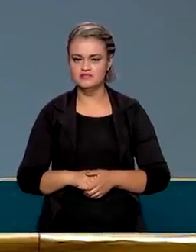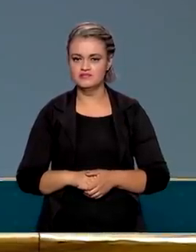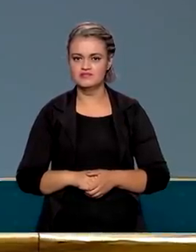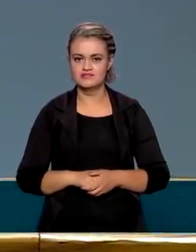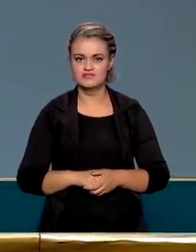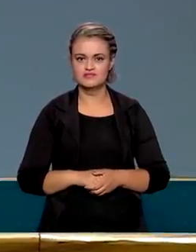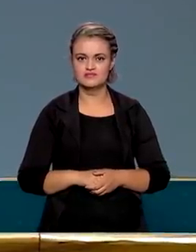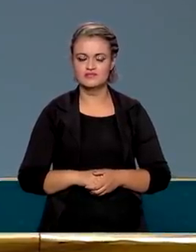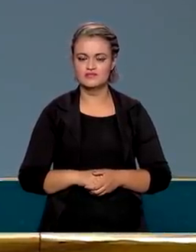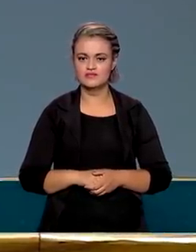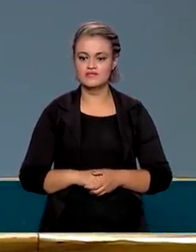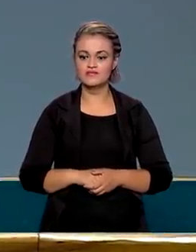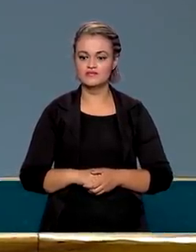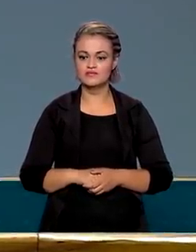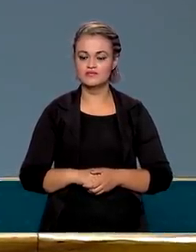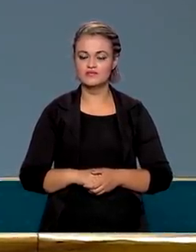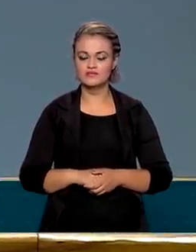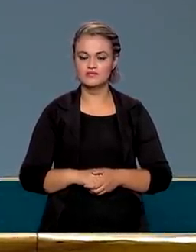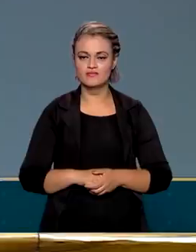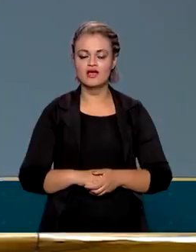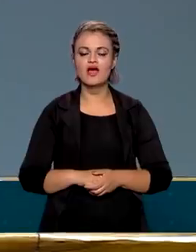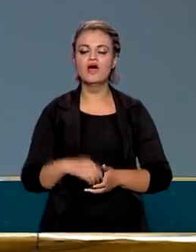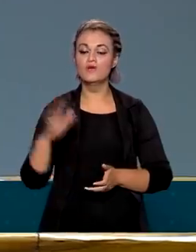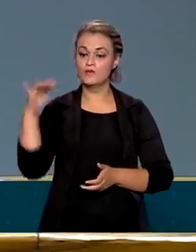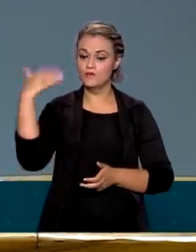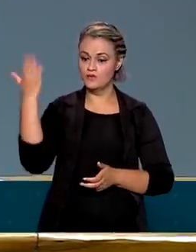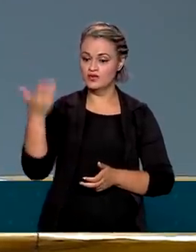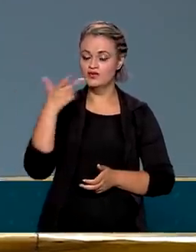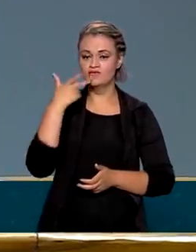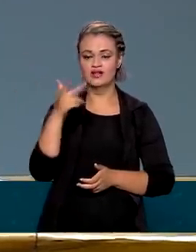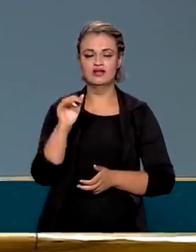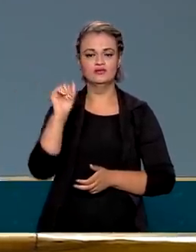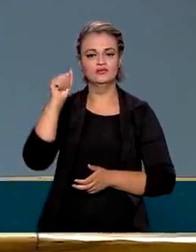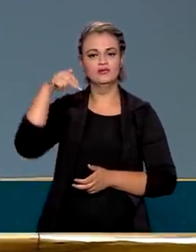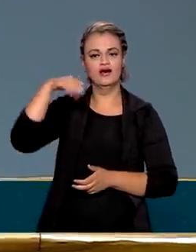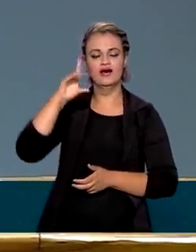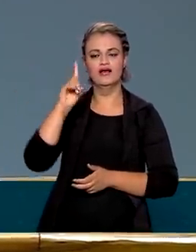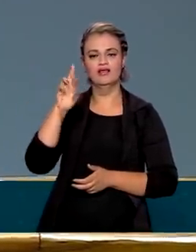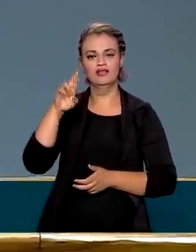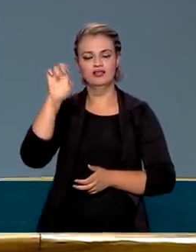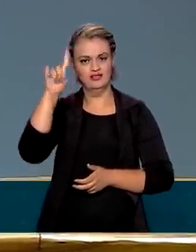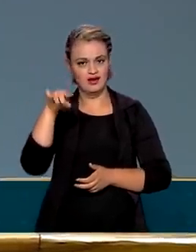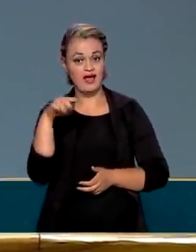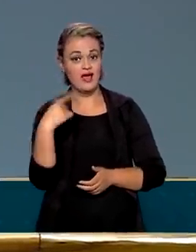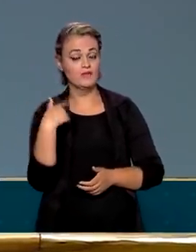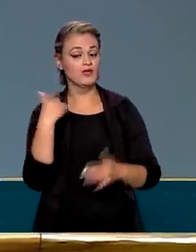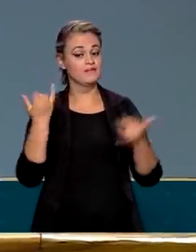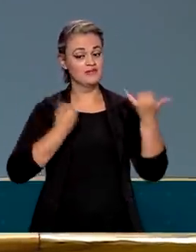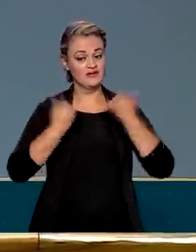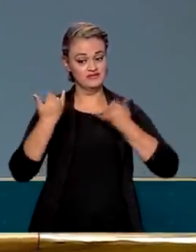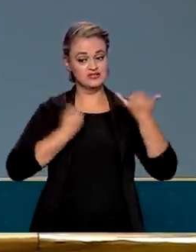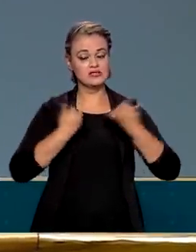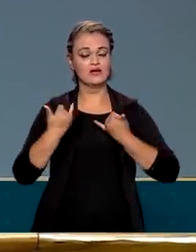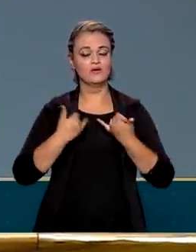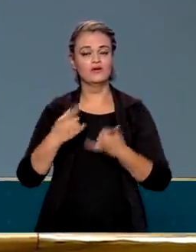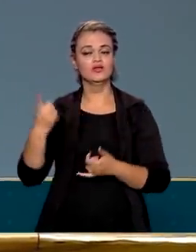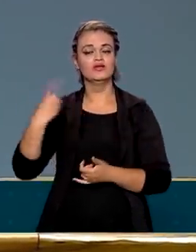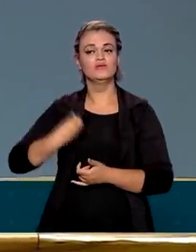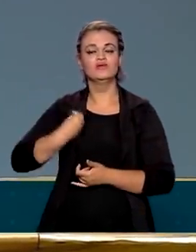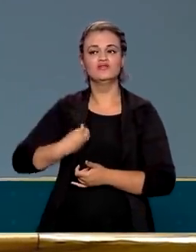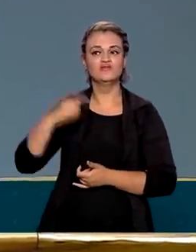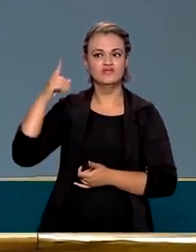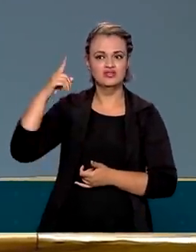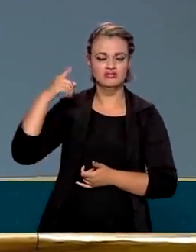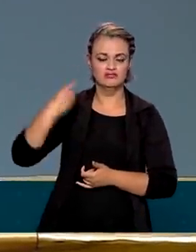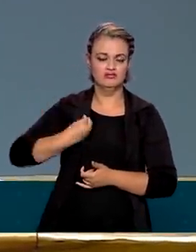Quando eu me referi ao André Esteves, é porque eu soube que enquanto eu estava lá fora,